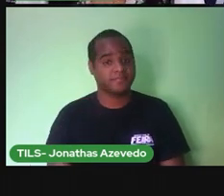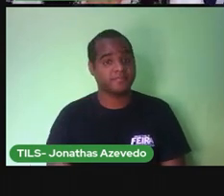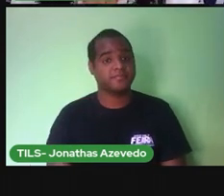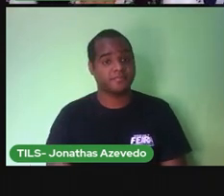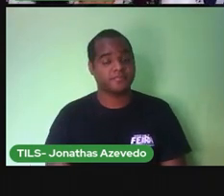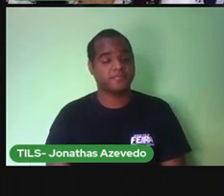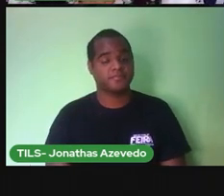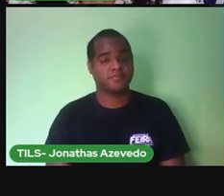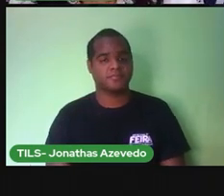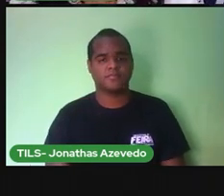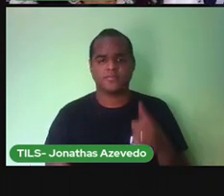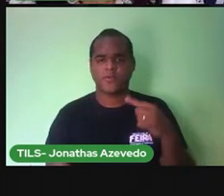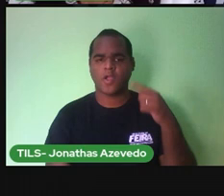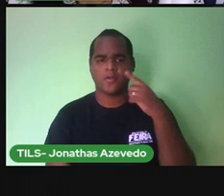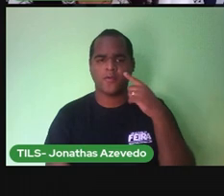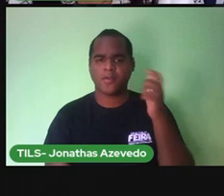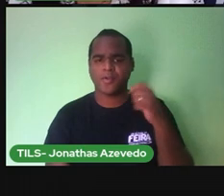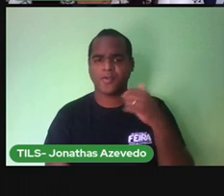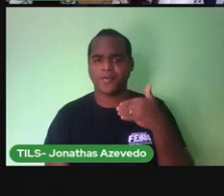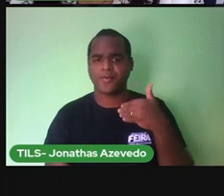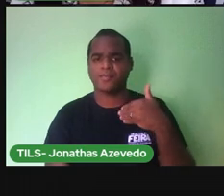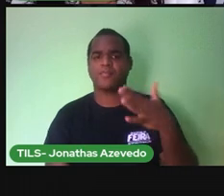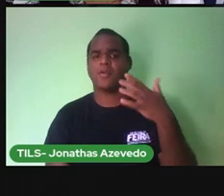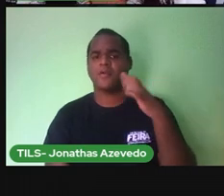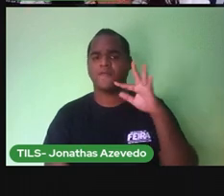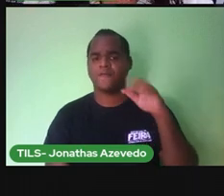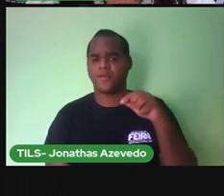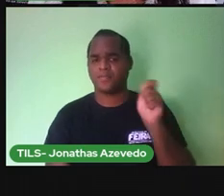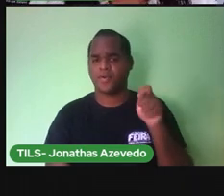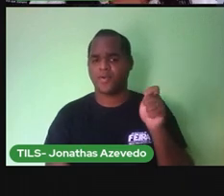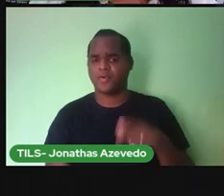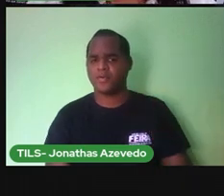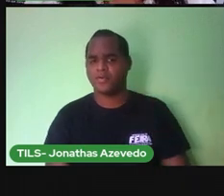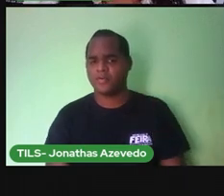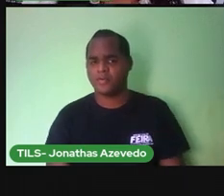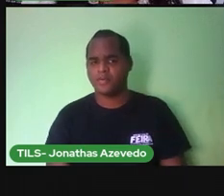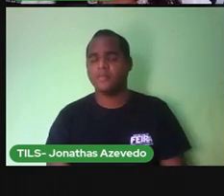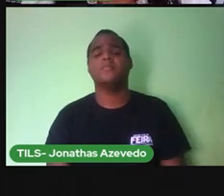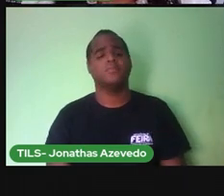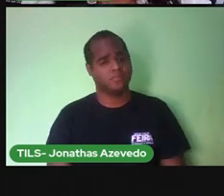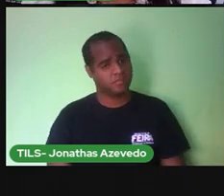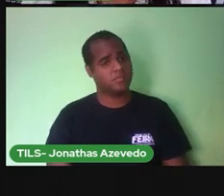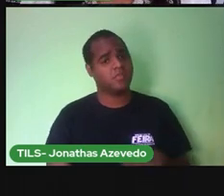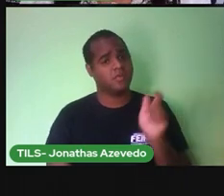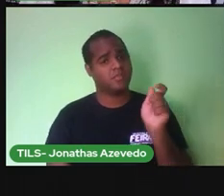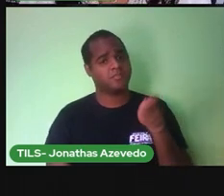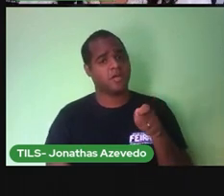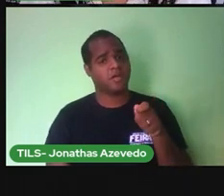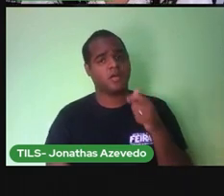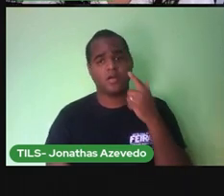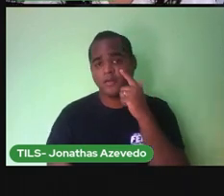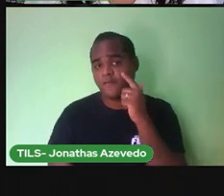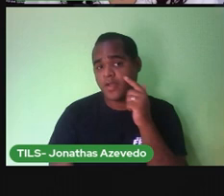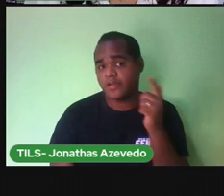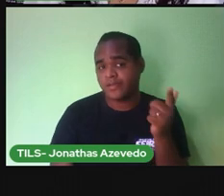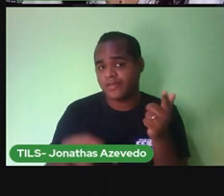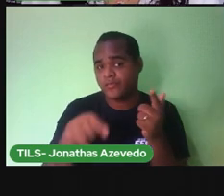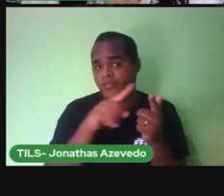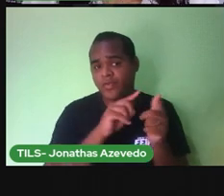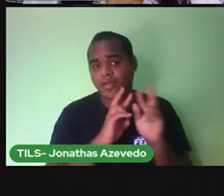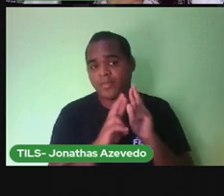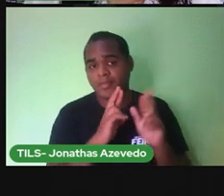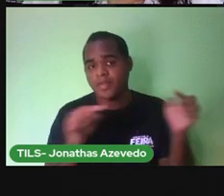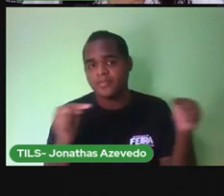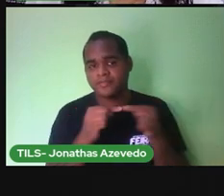Modificar a letra A sílaba Final Pro Podemos sim Mas nessa atividade A prova Queria mostrar Para